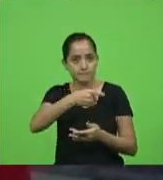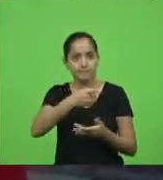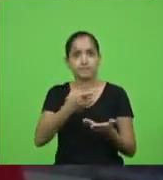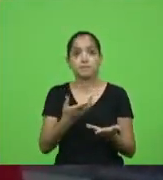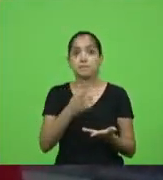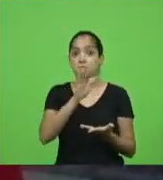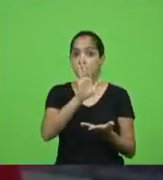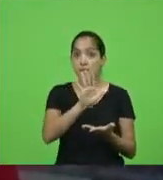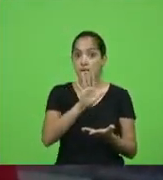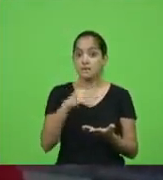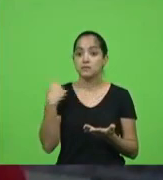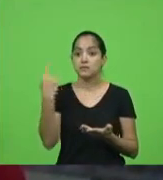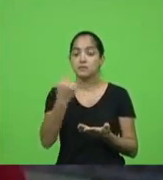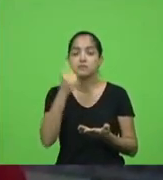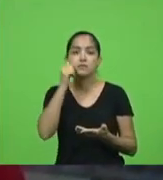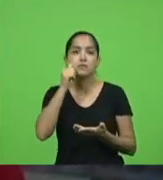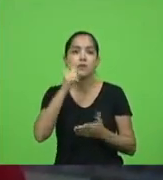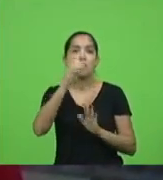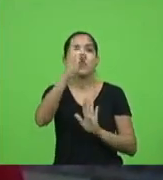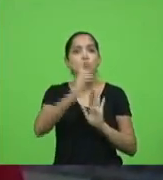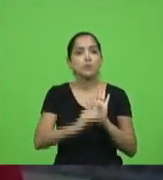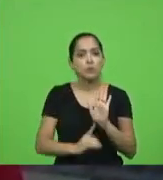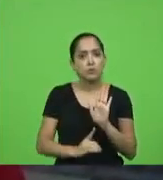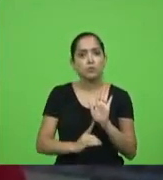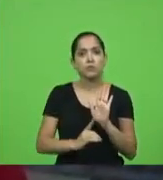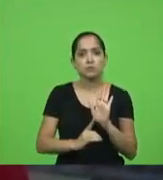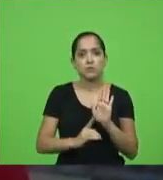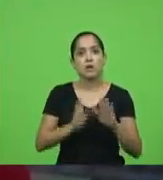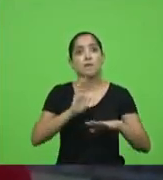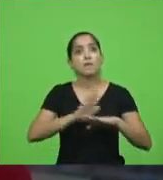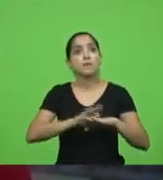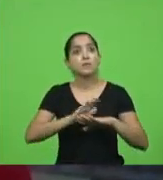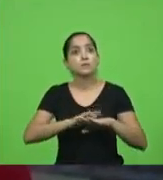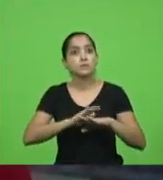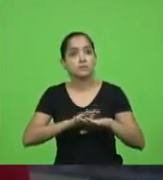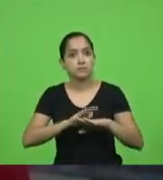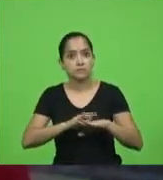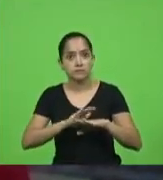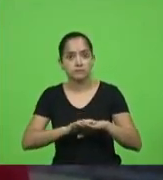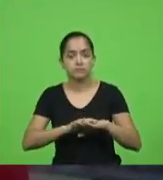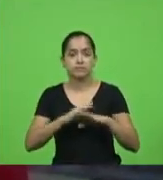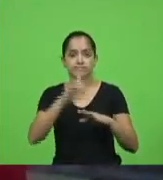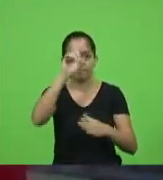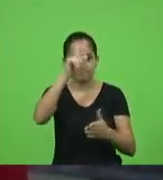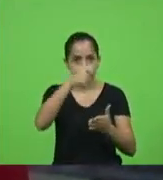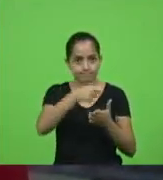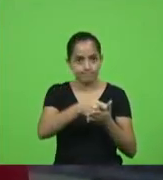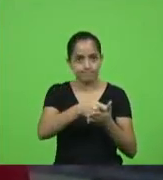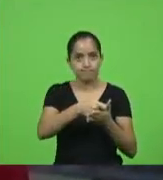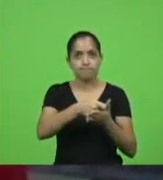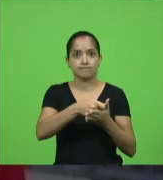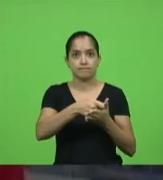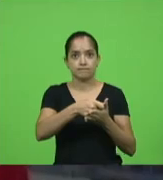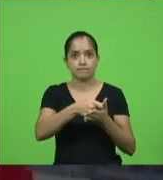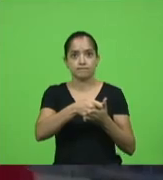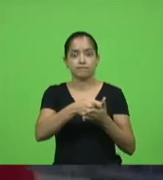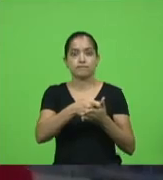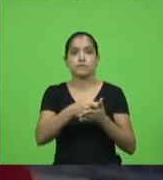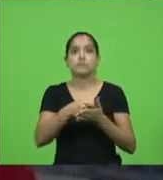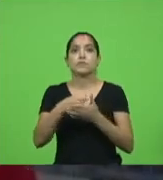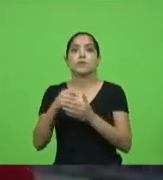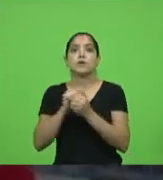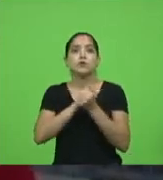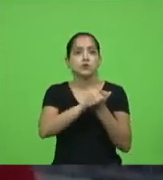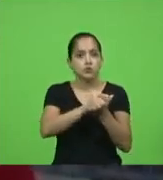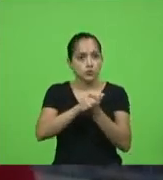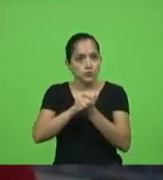também temos o direito de protagonizar a tomada de decisões lado a lado